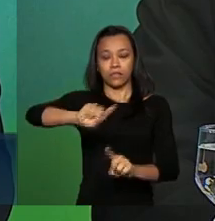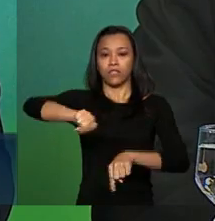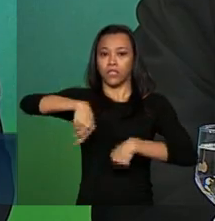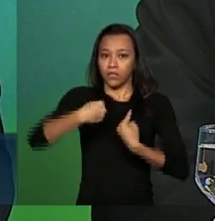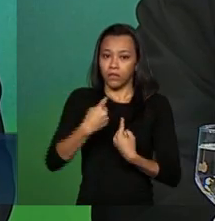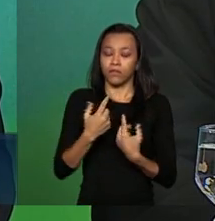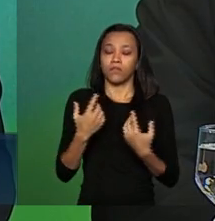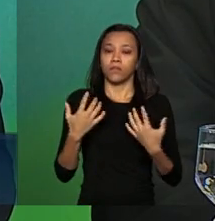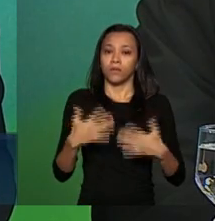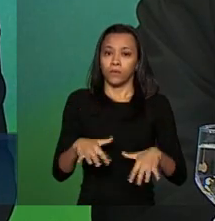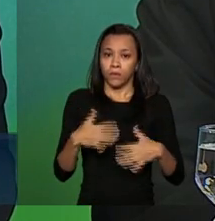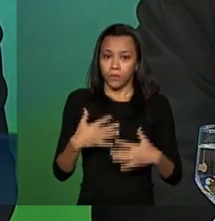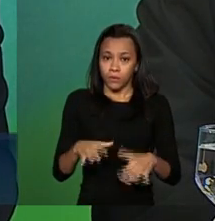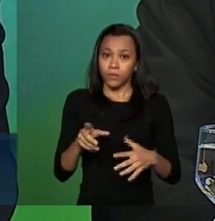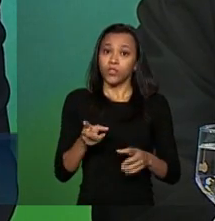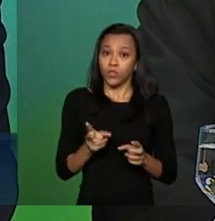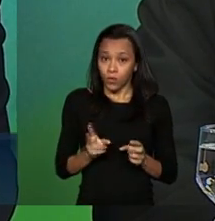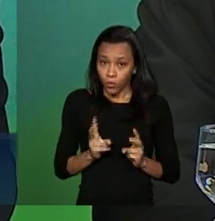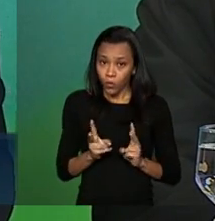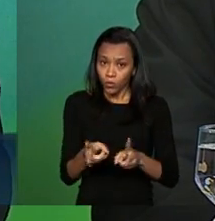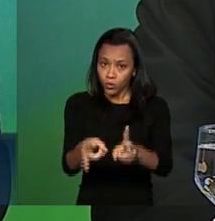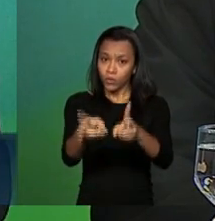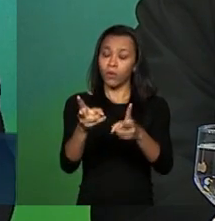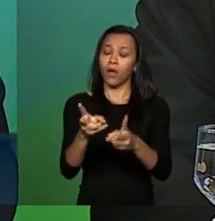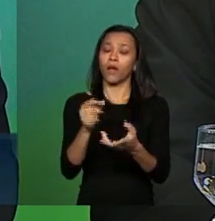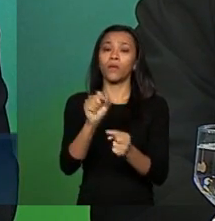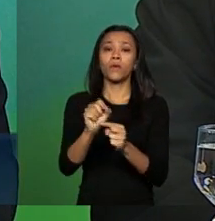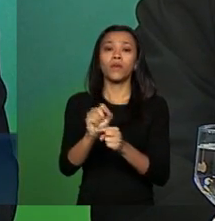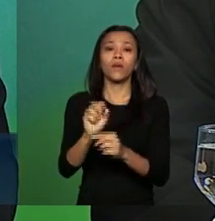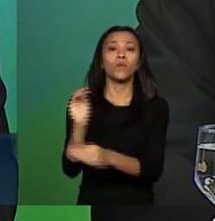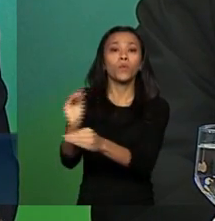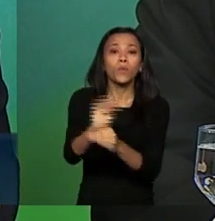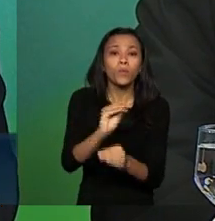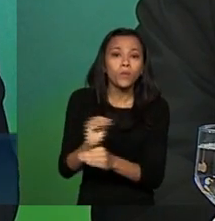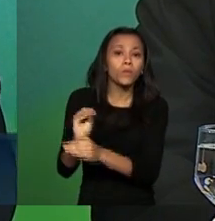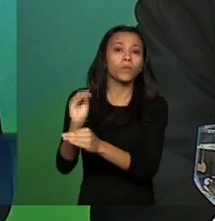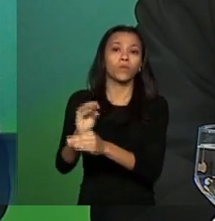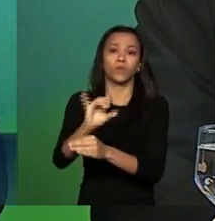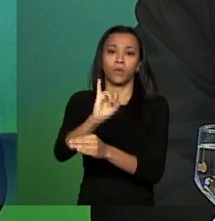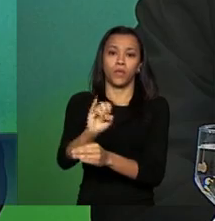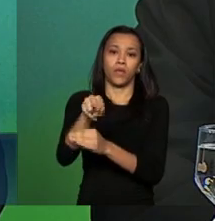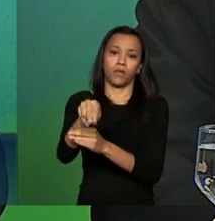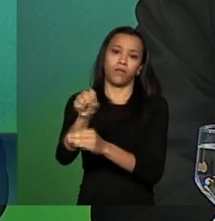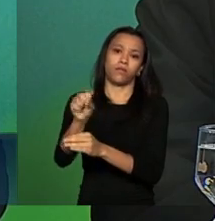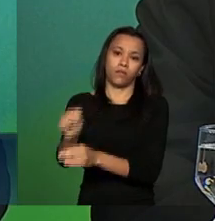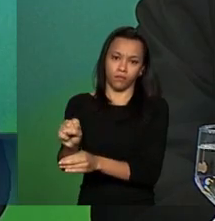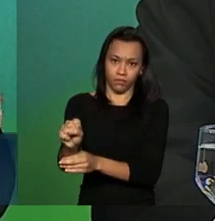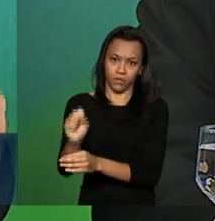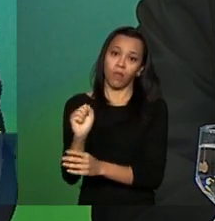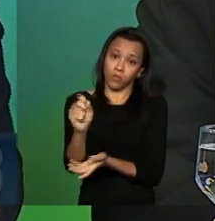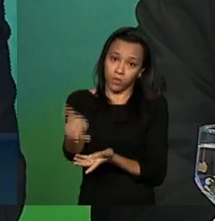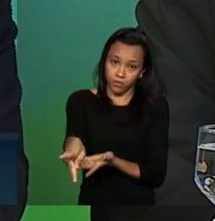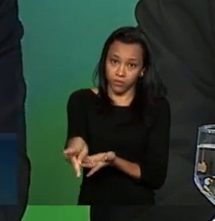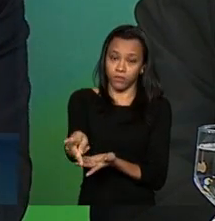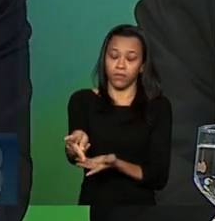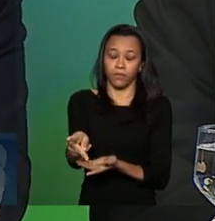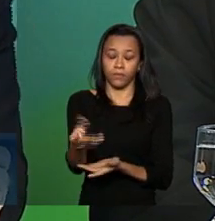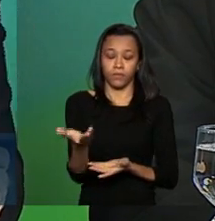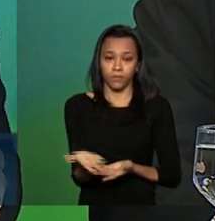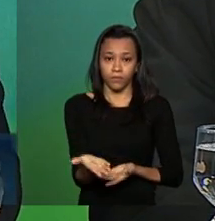está o desafio da sustentabilidade da Previdência Social. Próximo slide. Aqui,